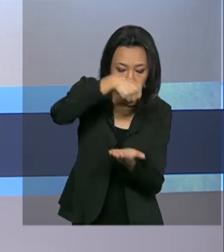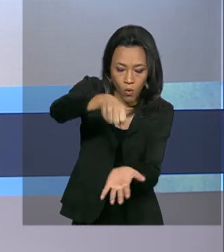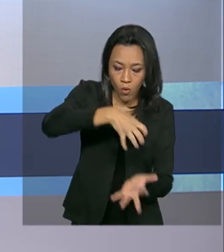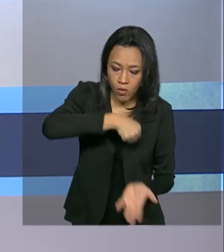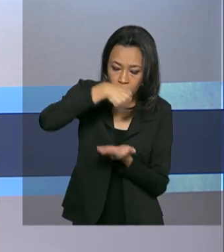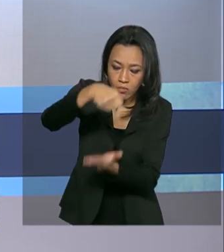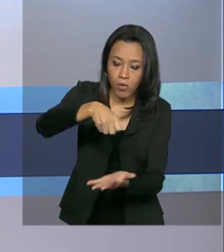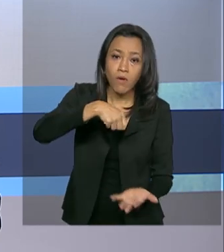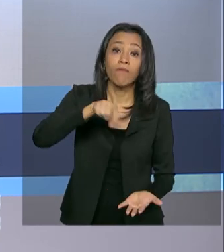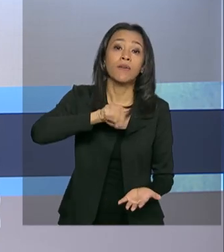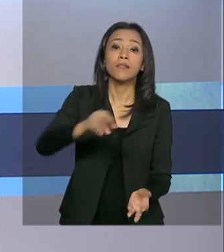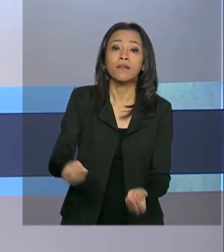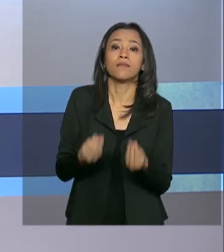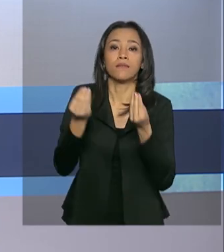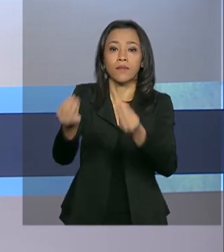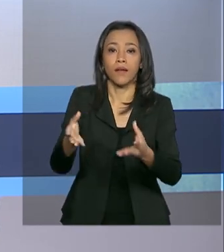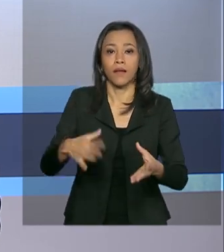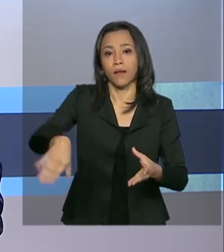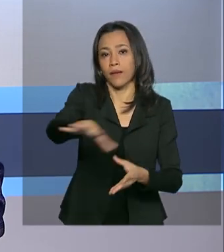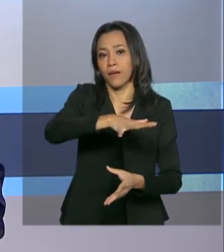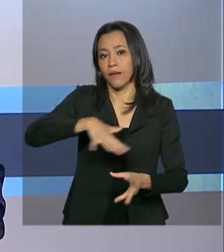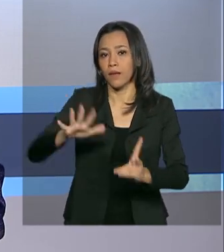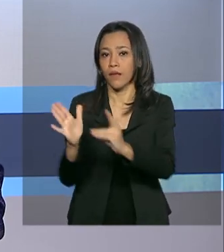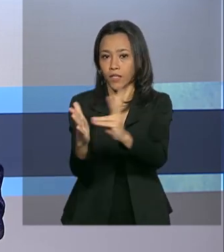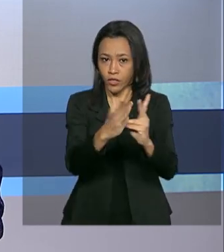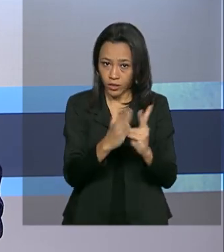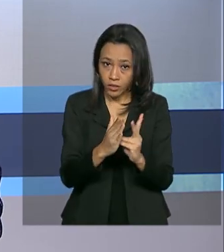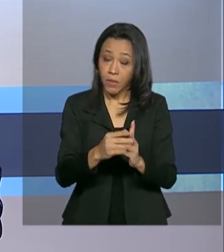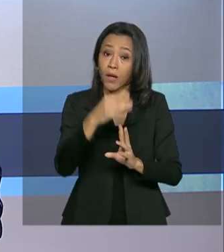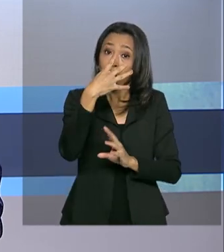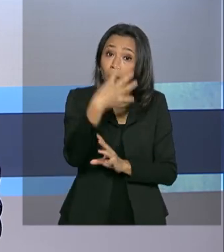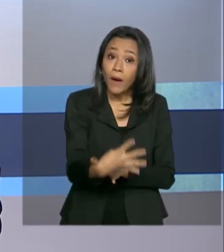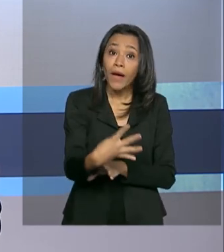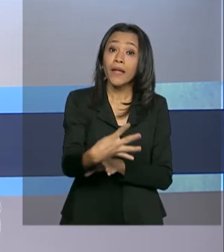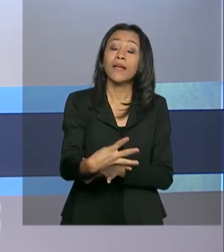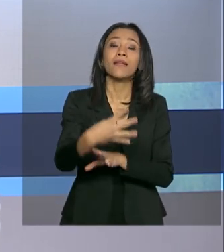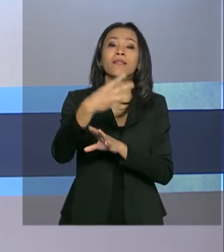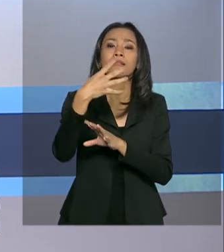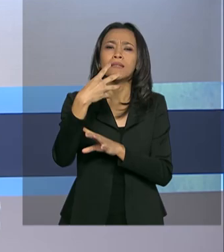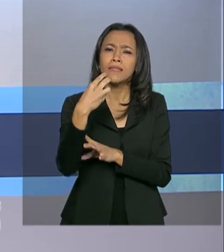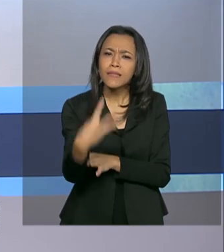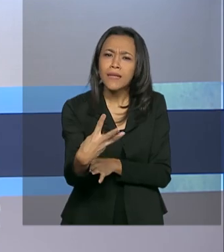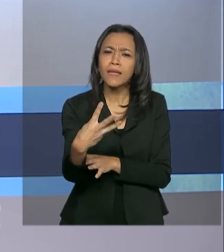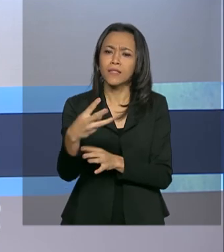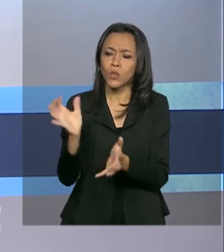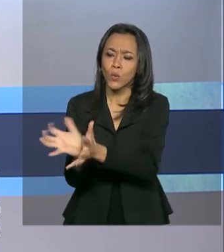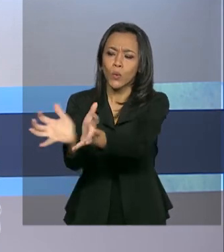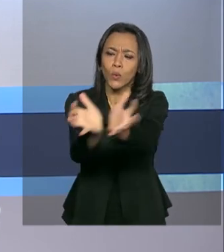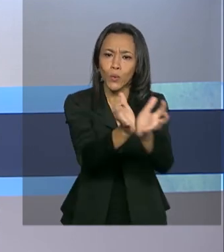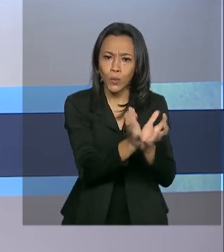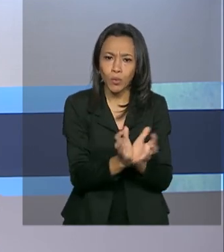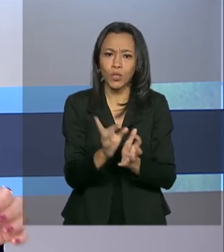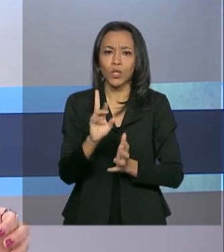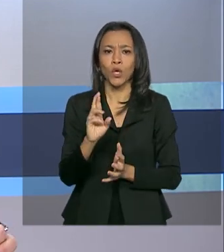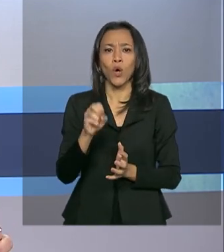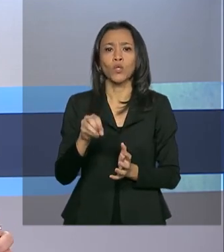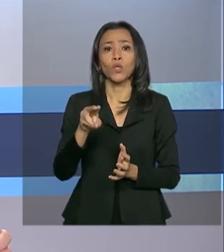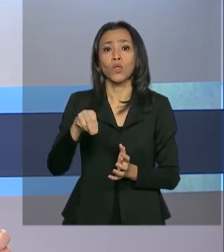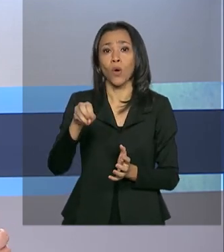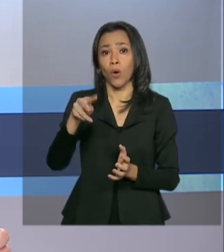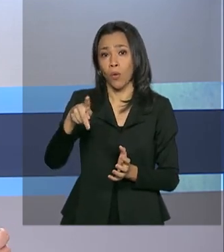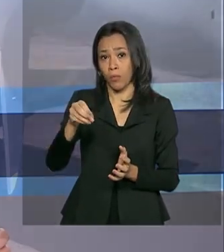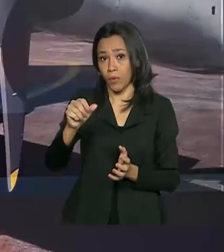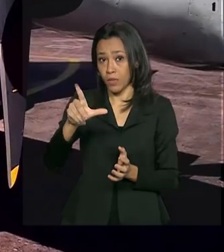a indígenas em várias partes do país. 43 comunidades de Rondonópolis, no Mato Grosso, foram as primeiras a receber os